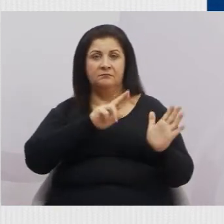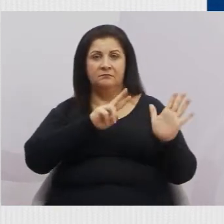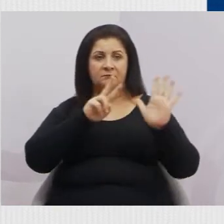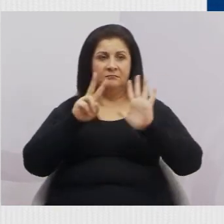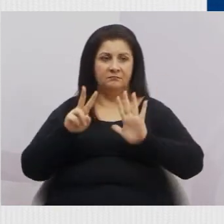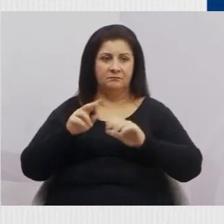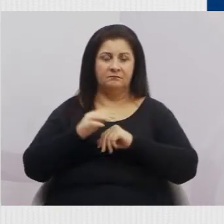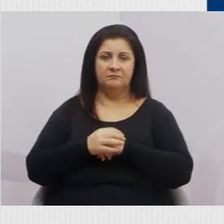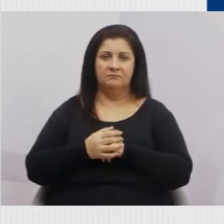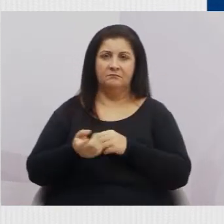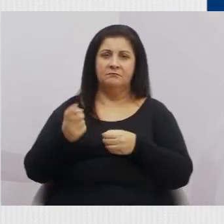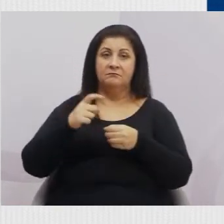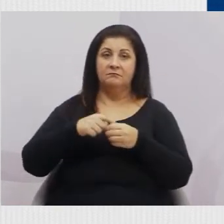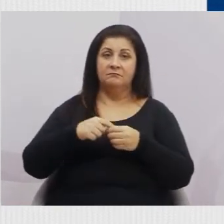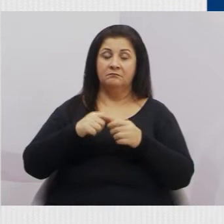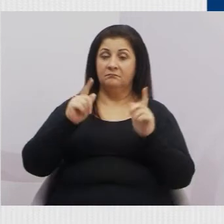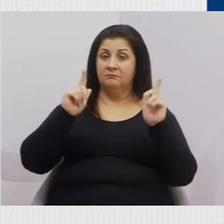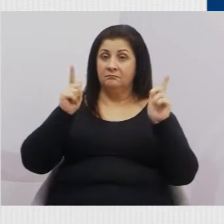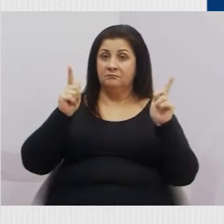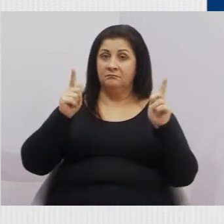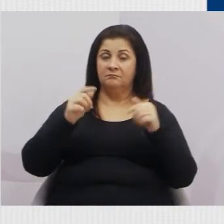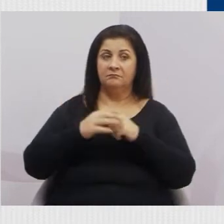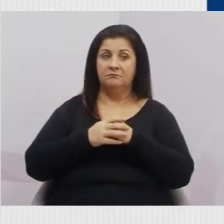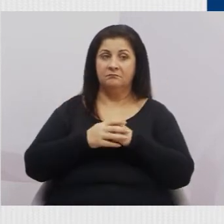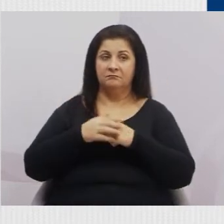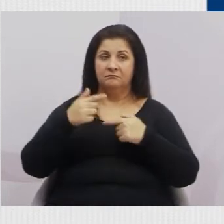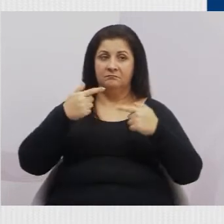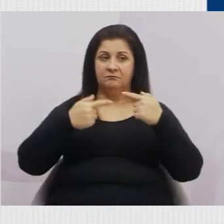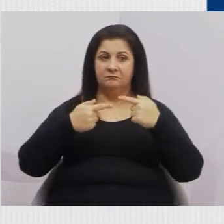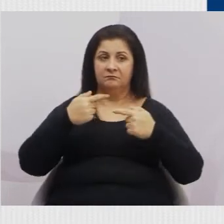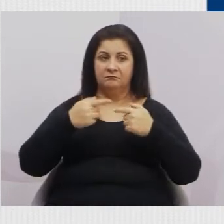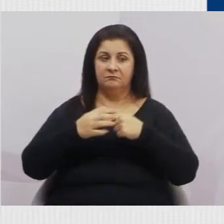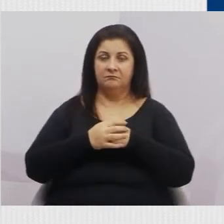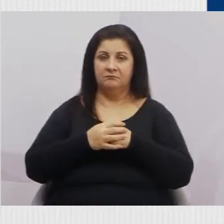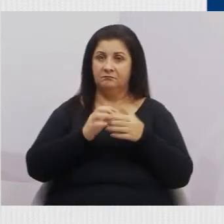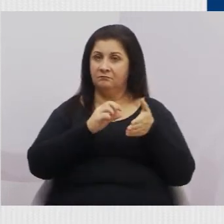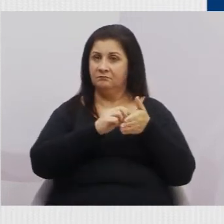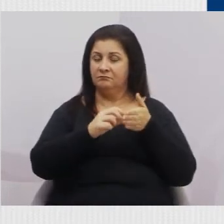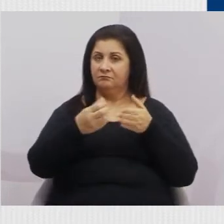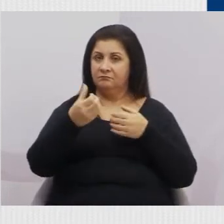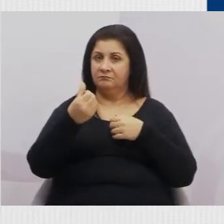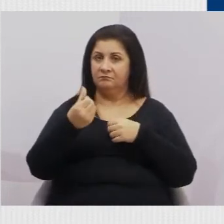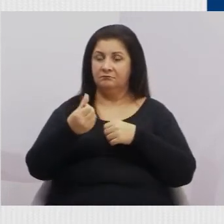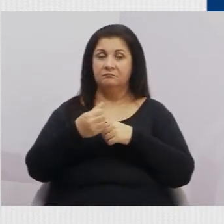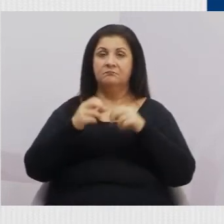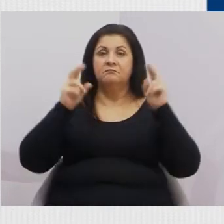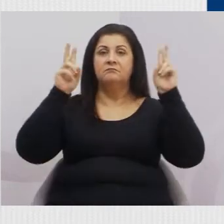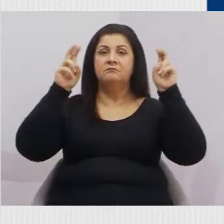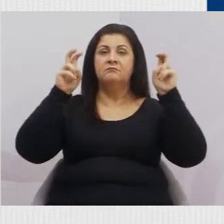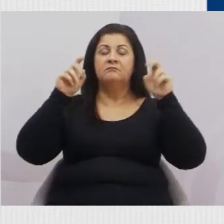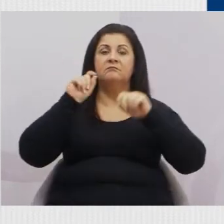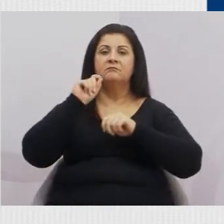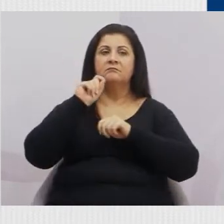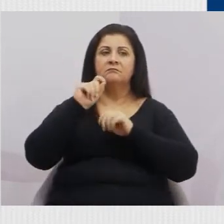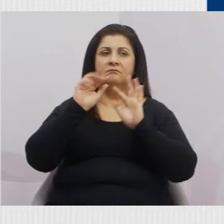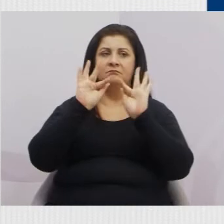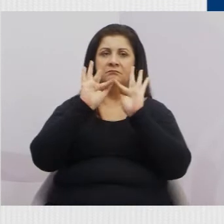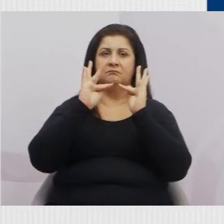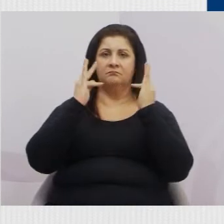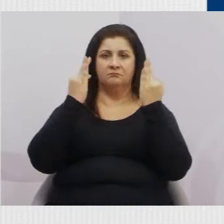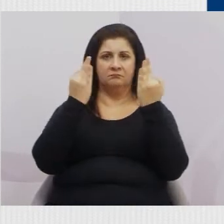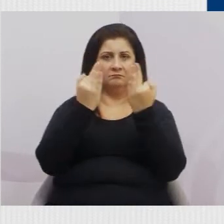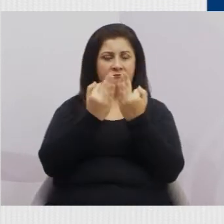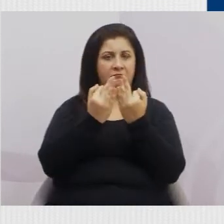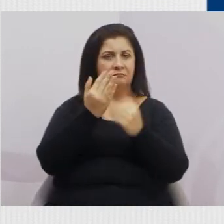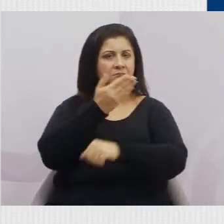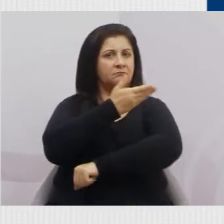Político e, no item 6, o tópico, o tema é família e tradição.